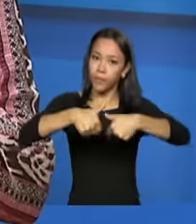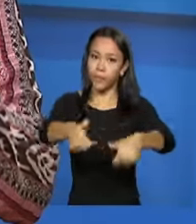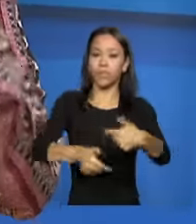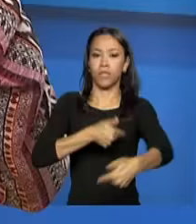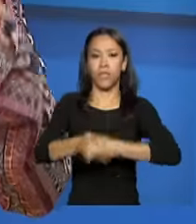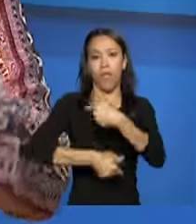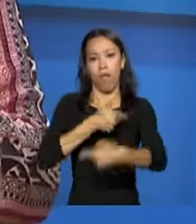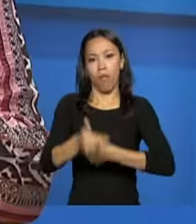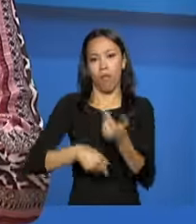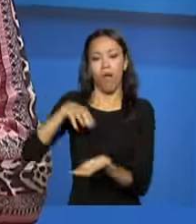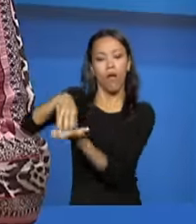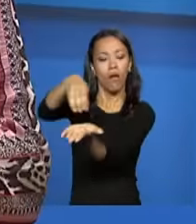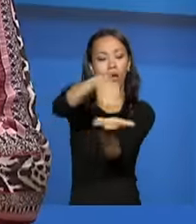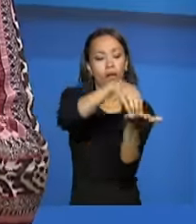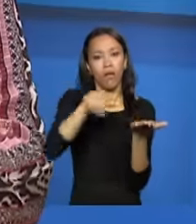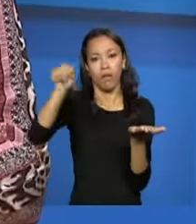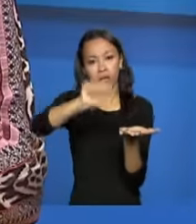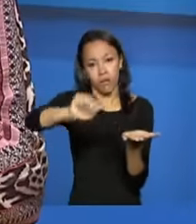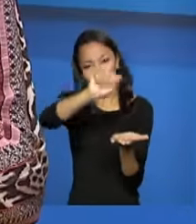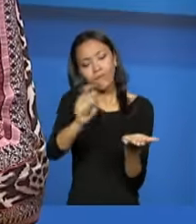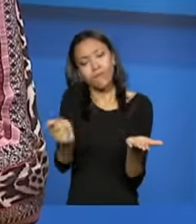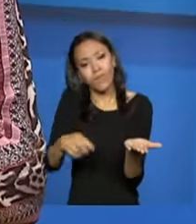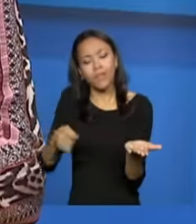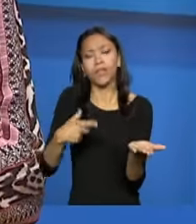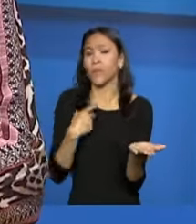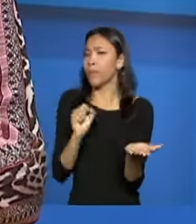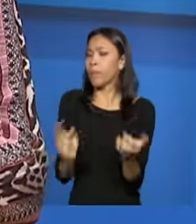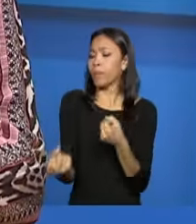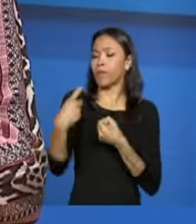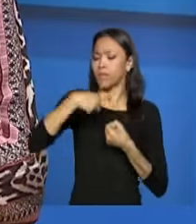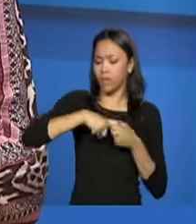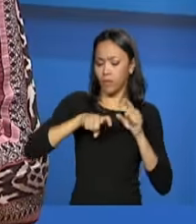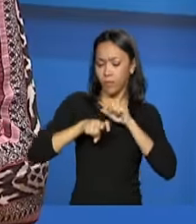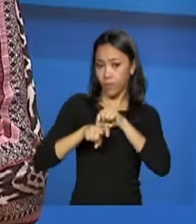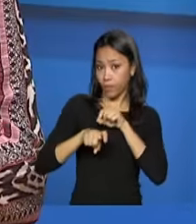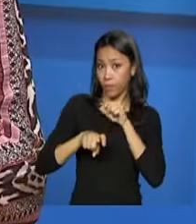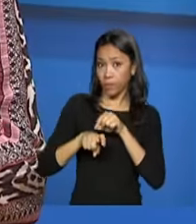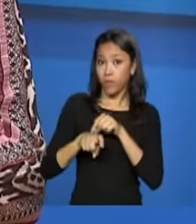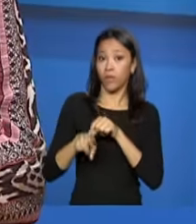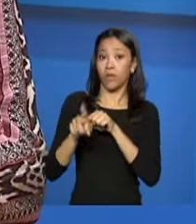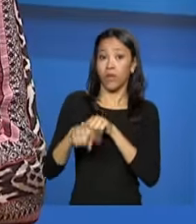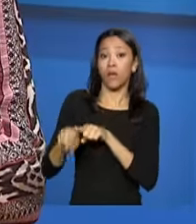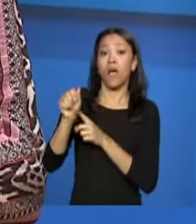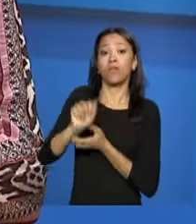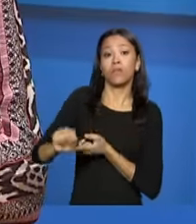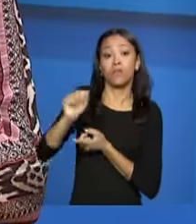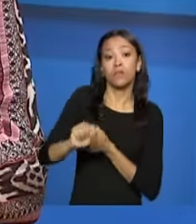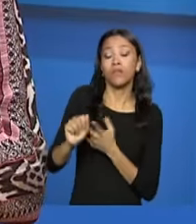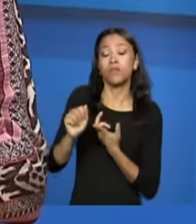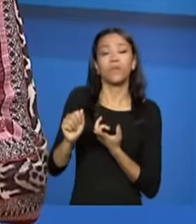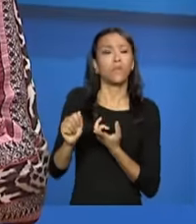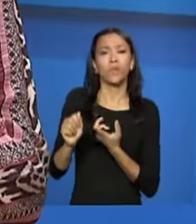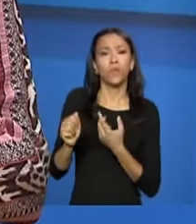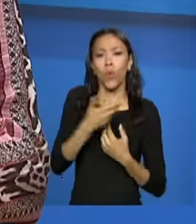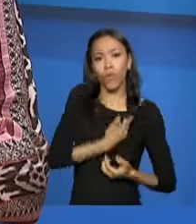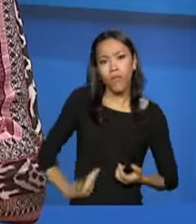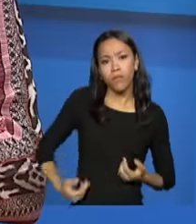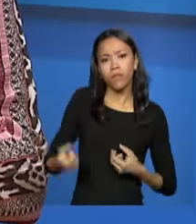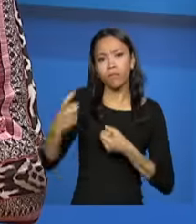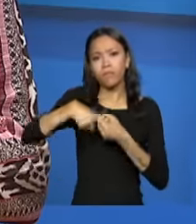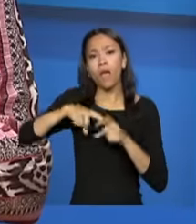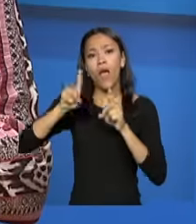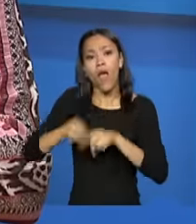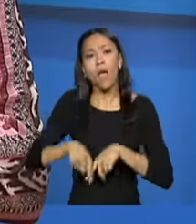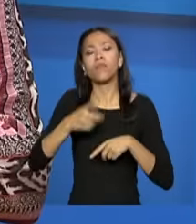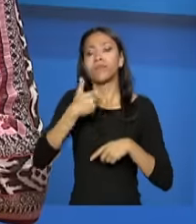contratação, vamos chamar assim, a parceria com a sociedade civil, ela se dá justamente pelo gestor municipal.